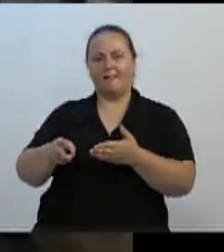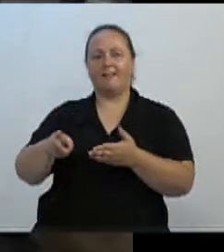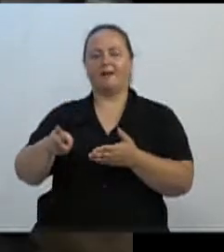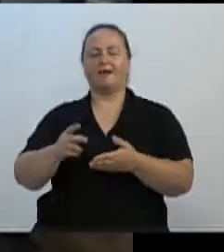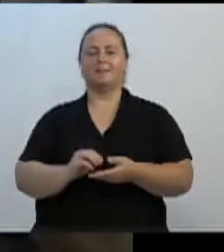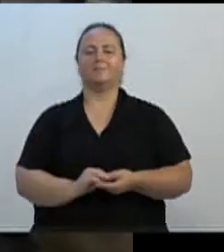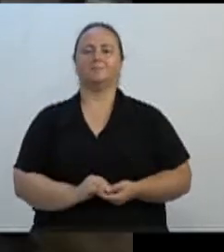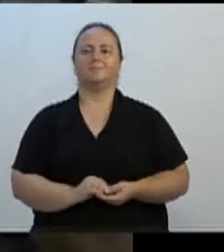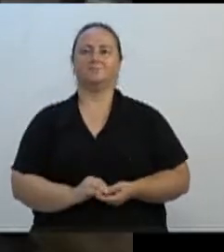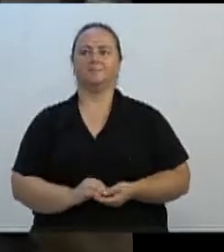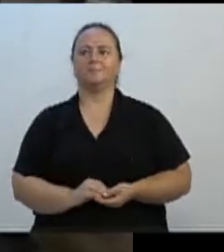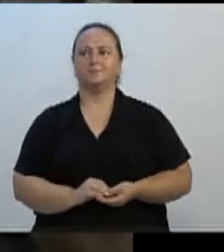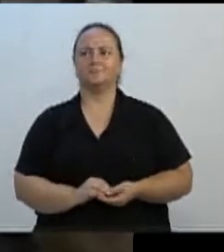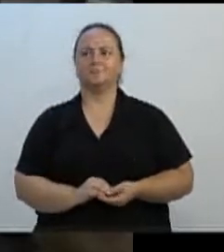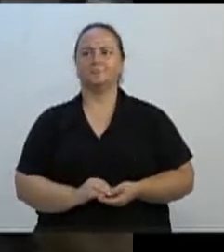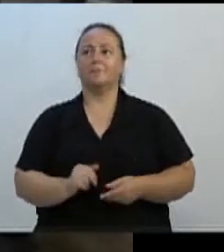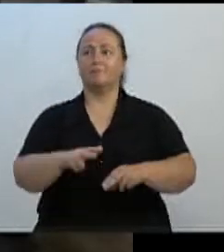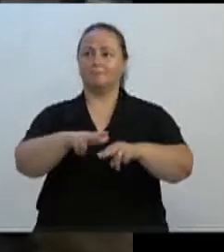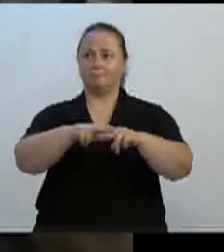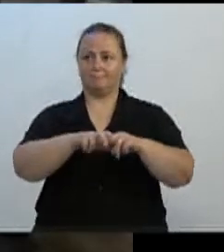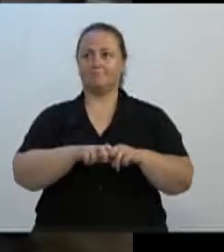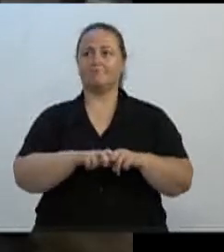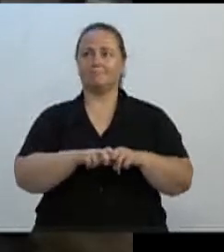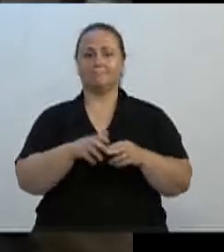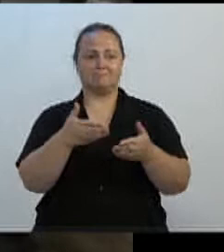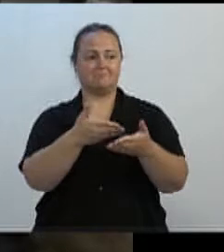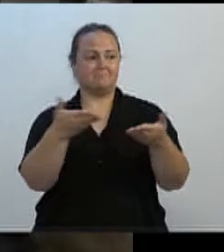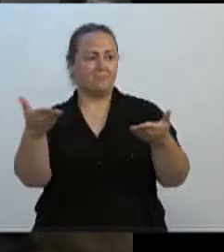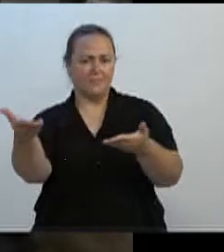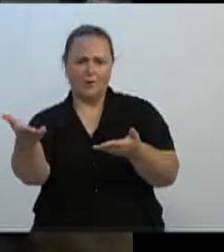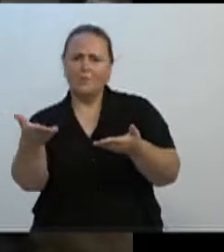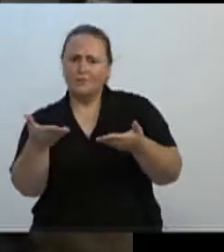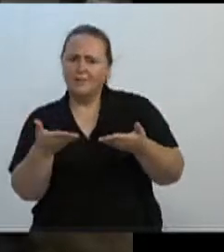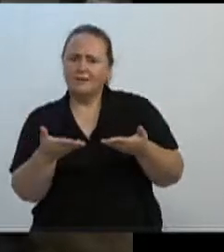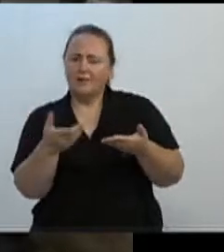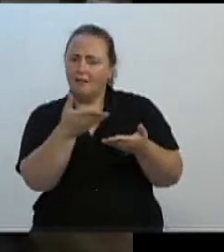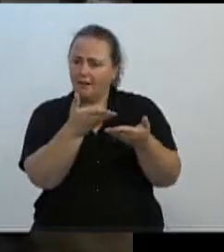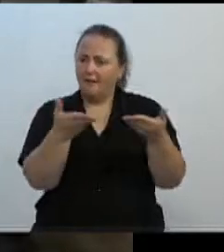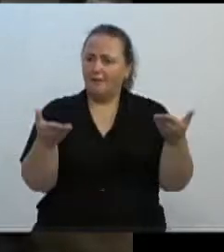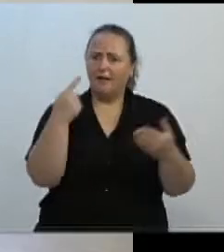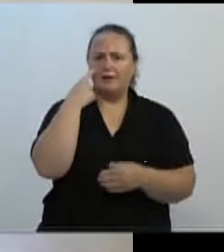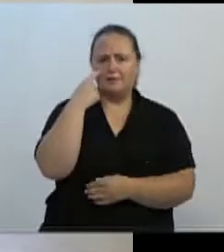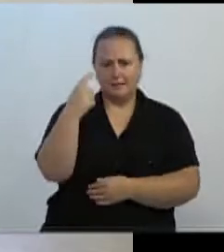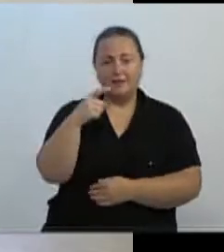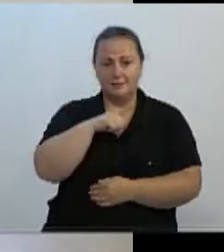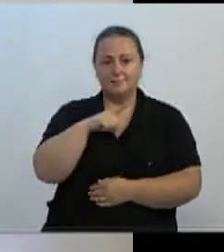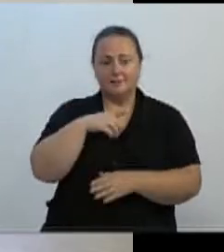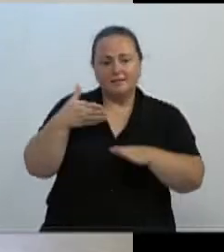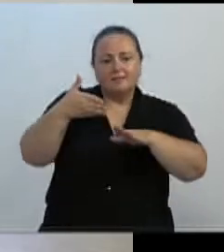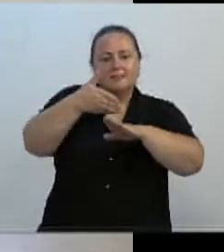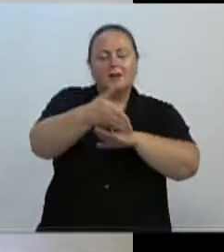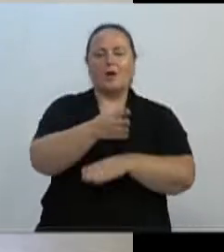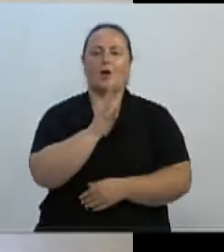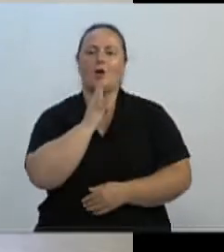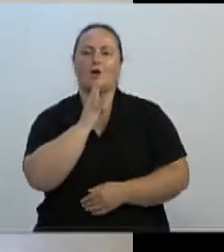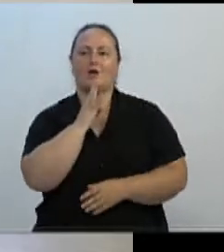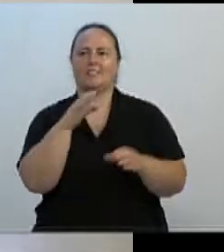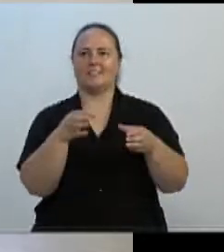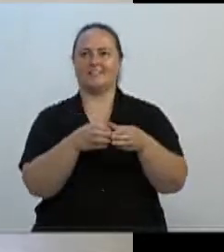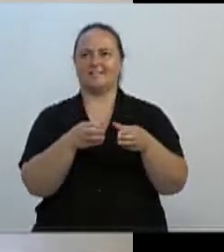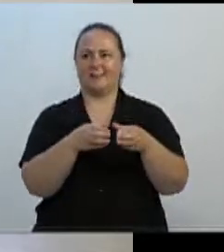desta forma, a todos os interessados que conheçam o Clube Náutico América e que, se gostarem,